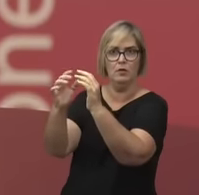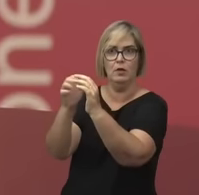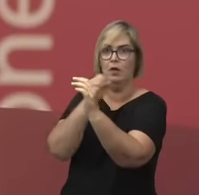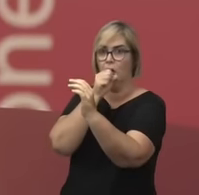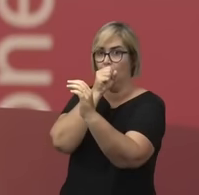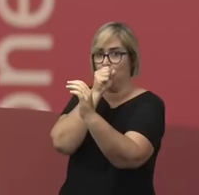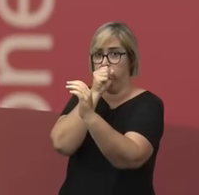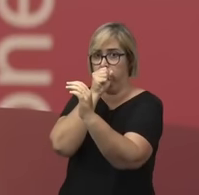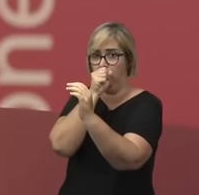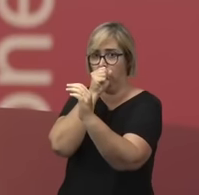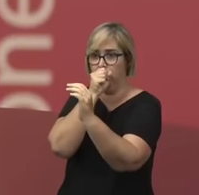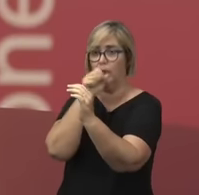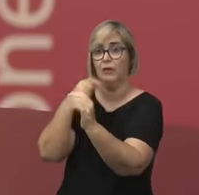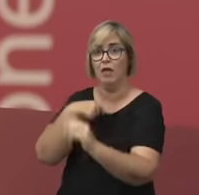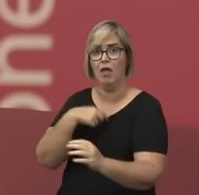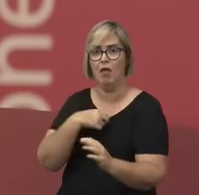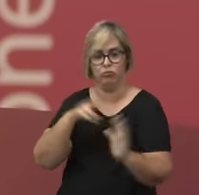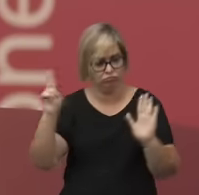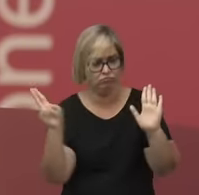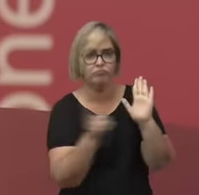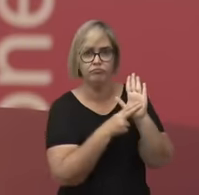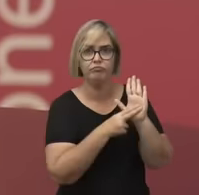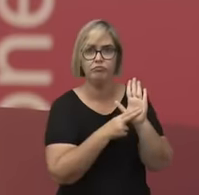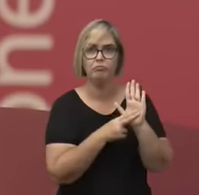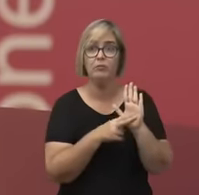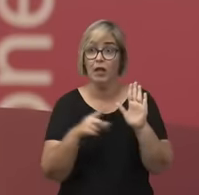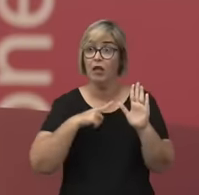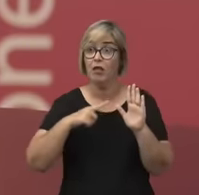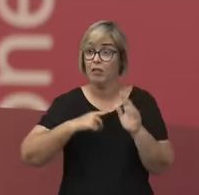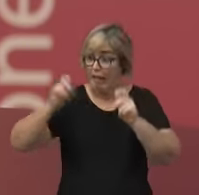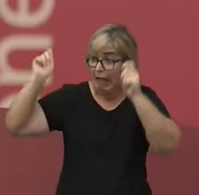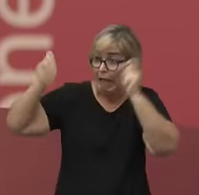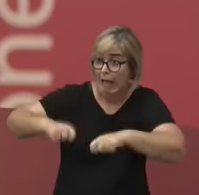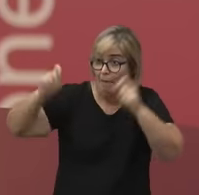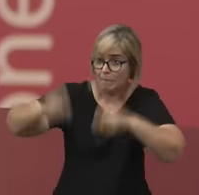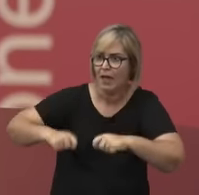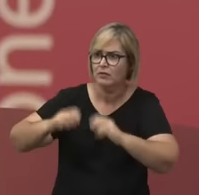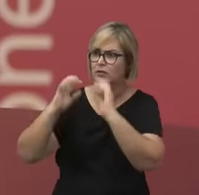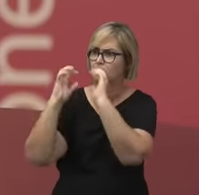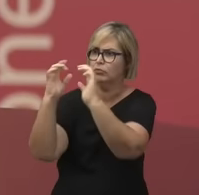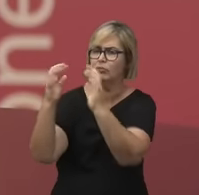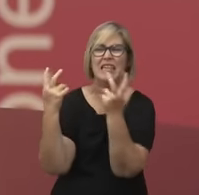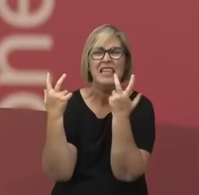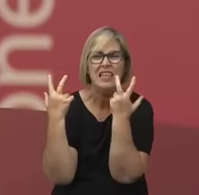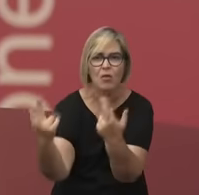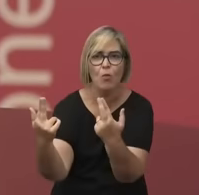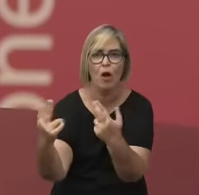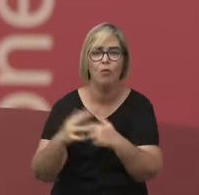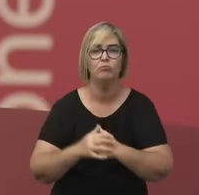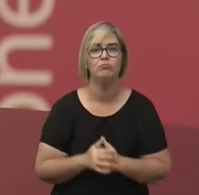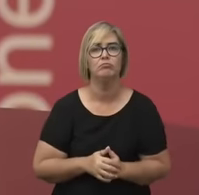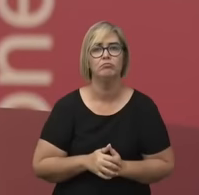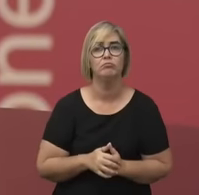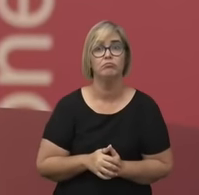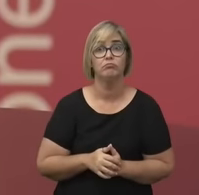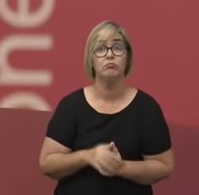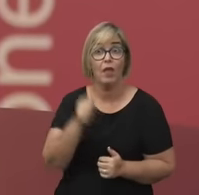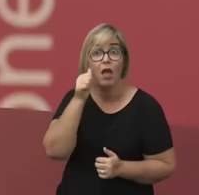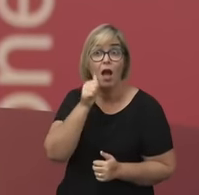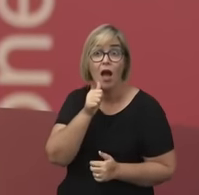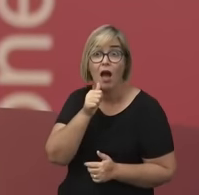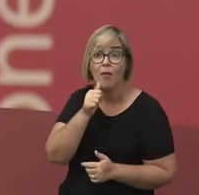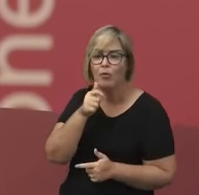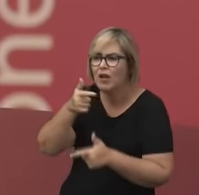reconheço uma igualdade de capacidades racionais, a crítica que ela faz à tradição